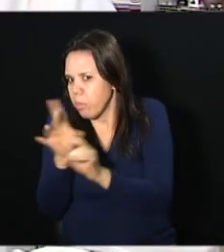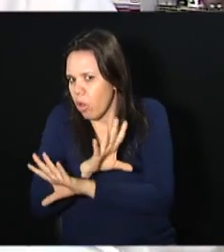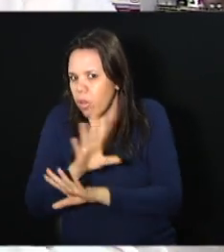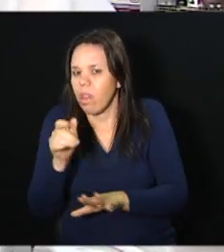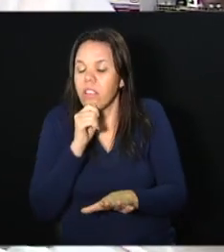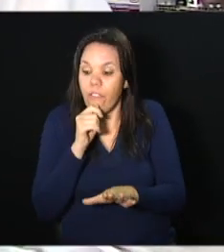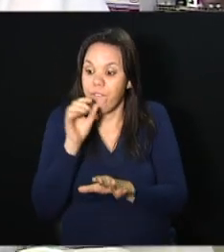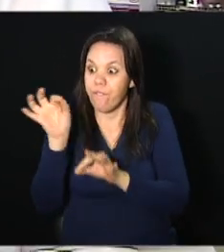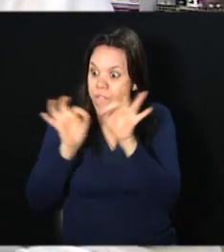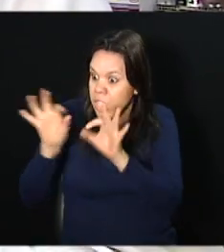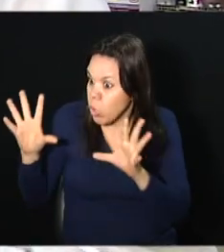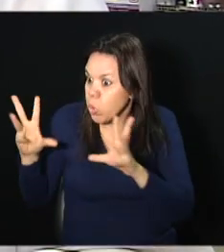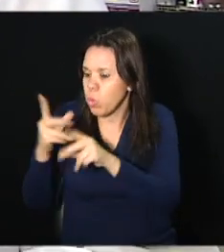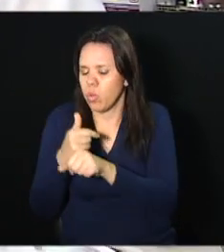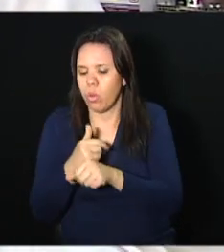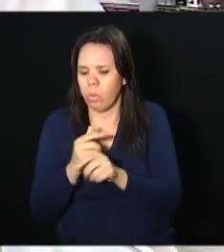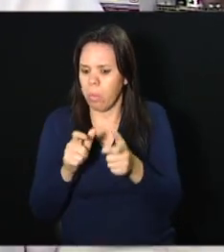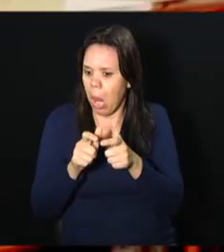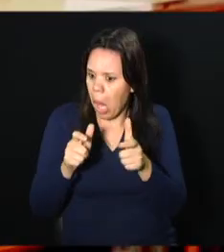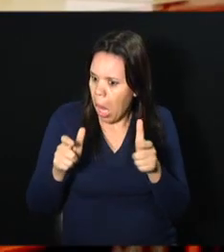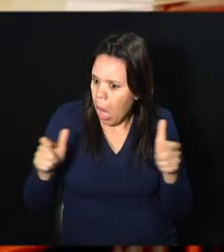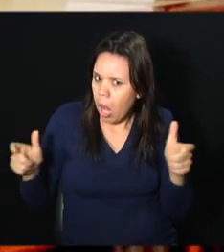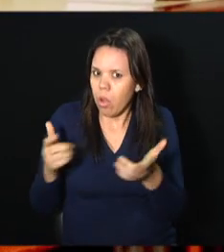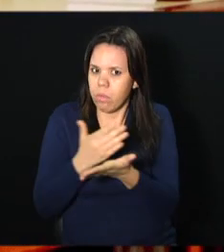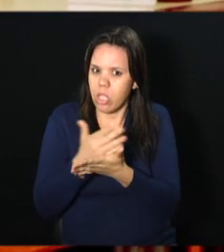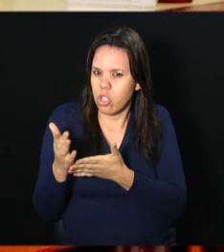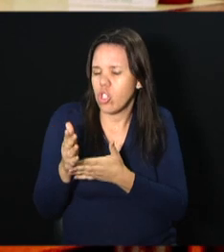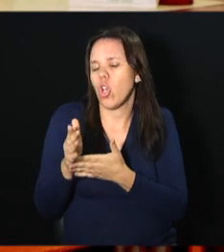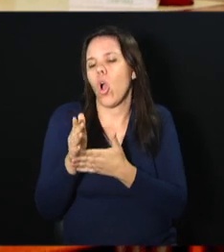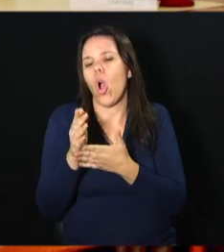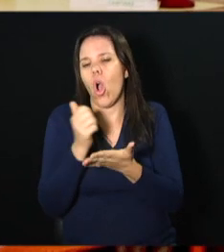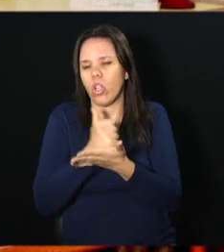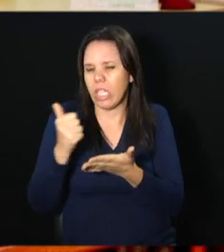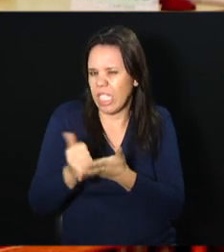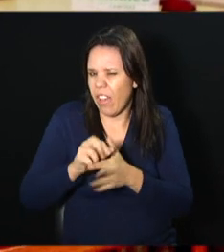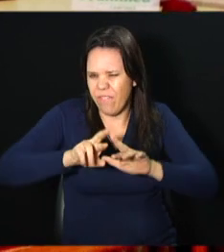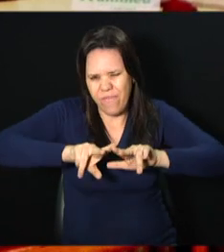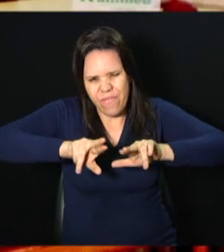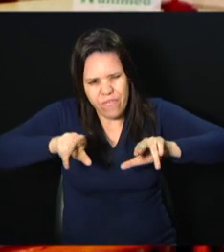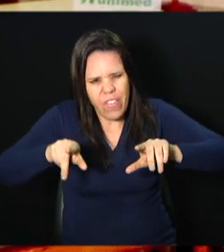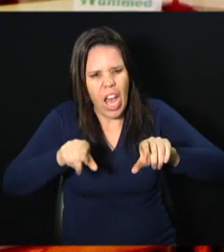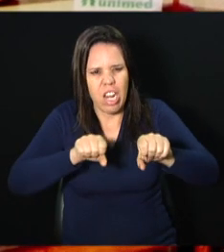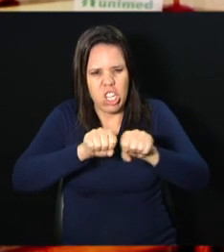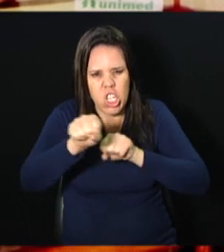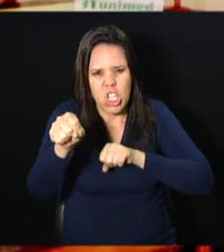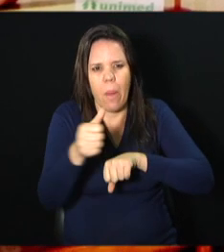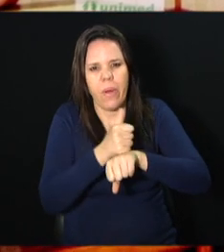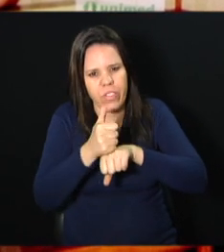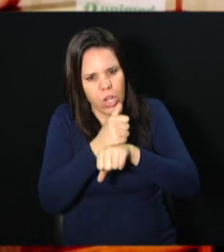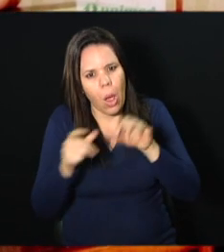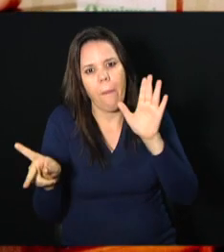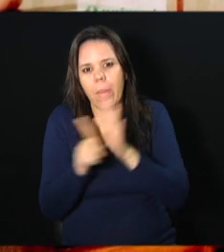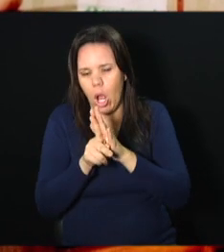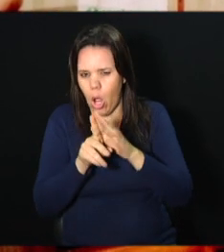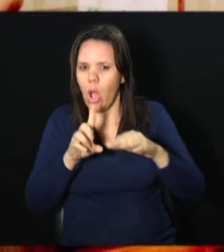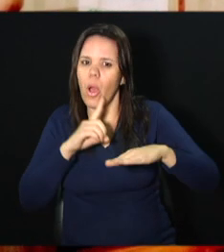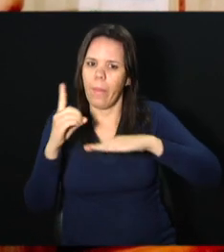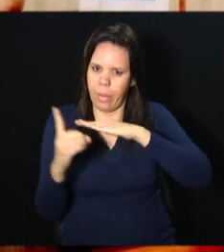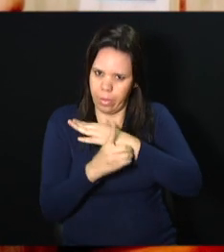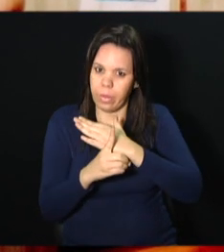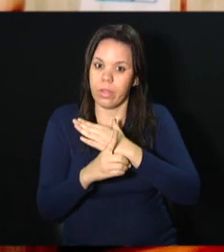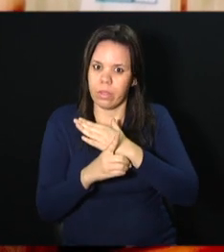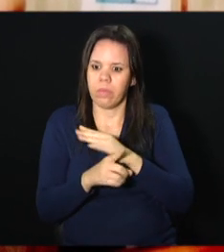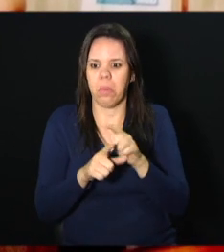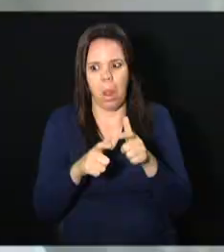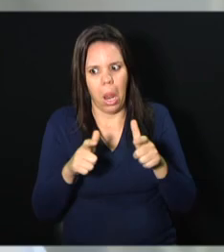Aí ela começou a crescer, a gente começou a contratar técnicos, atendentes para o balcão e assim a